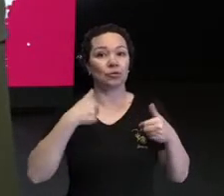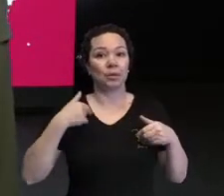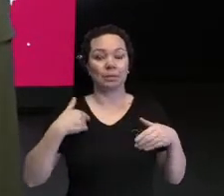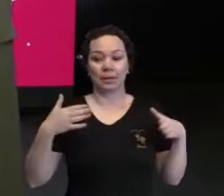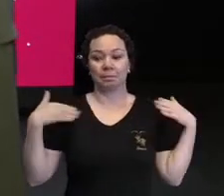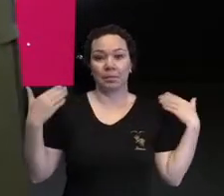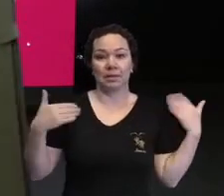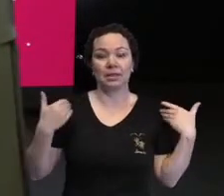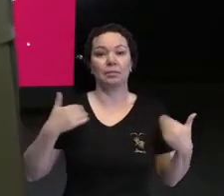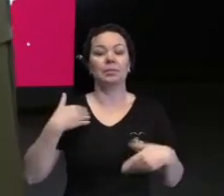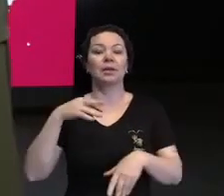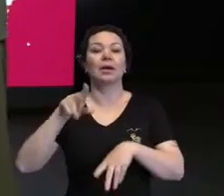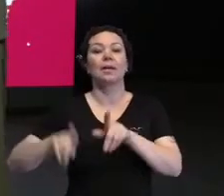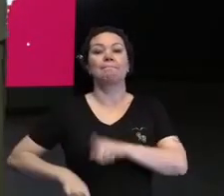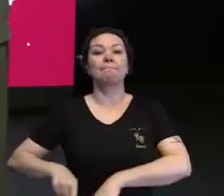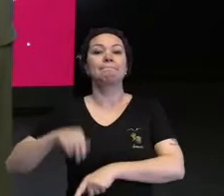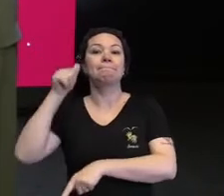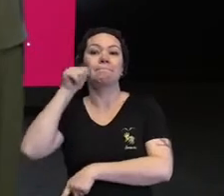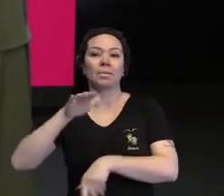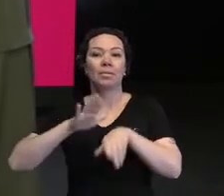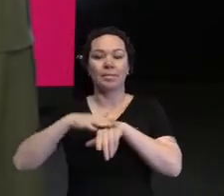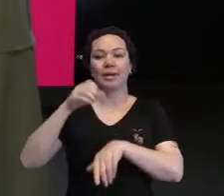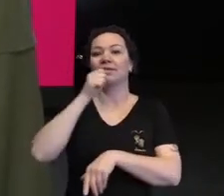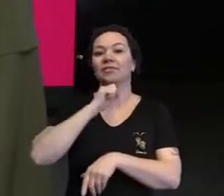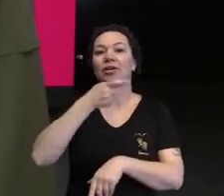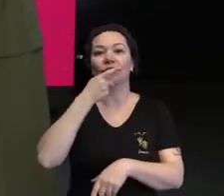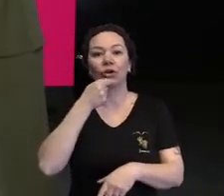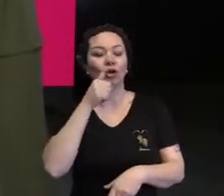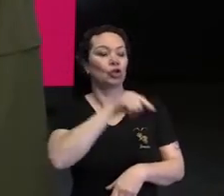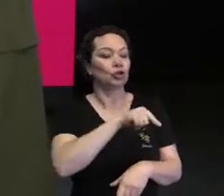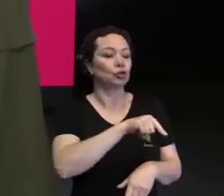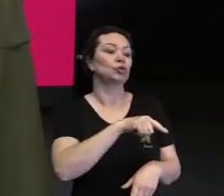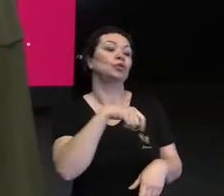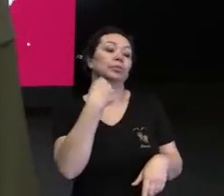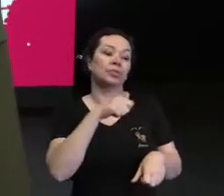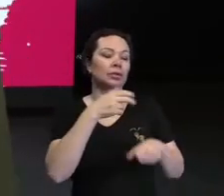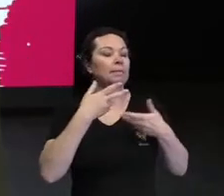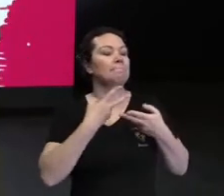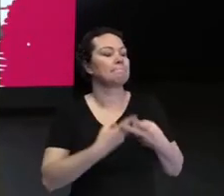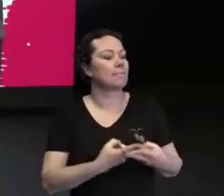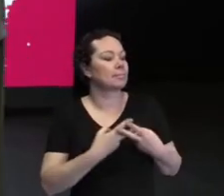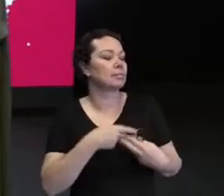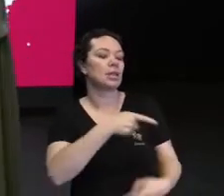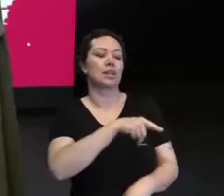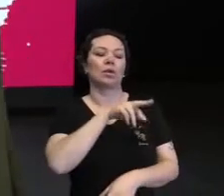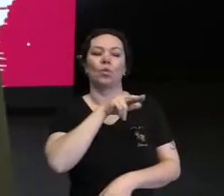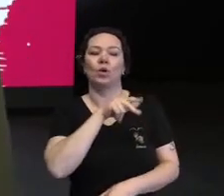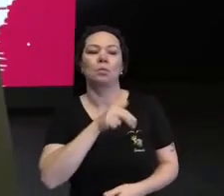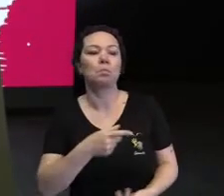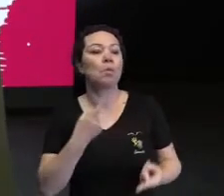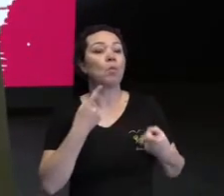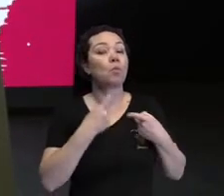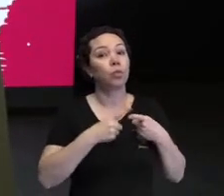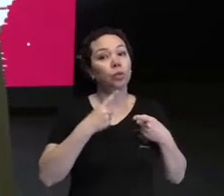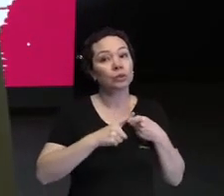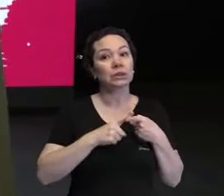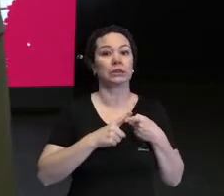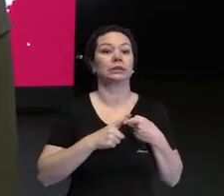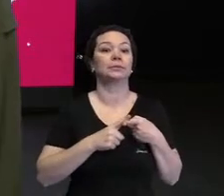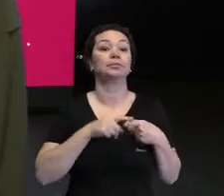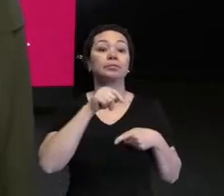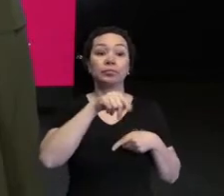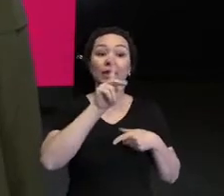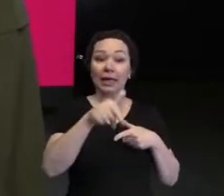E ela me falou, olha, você ganhou um irmãozinho, você vai ter que ter muita paciência com ele, porque, afinal de contas,